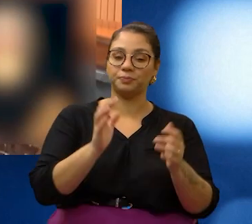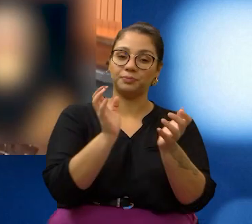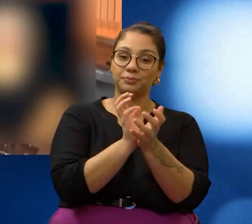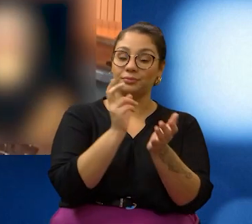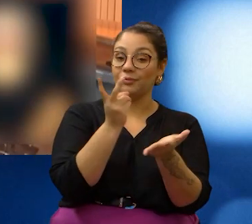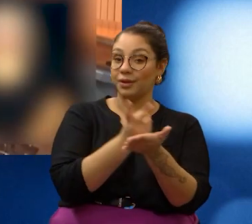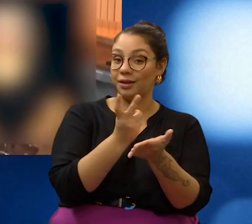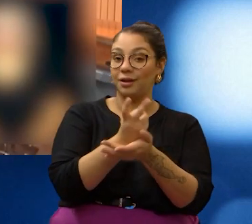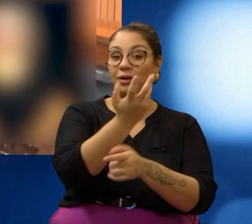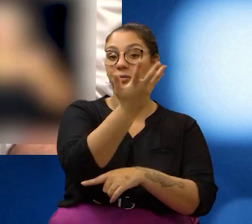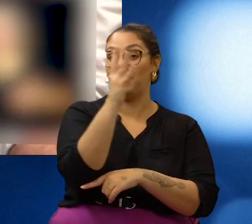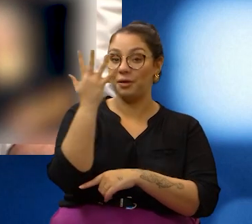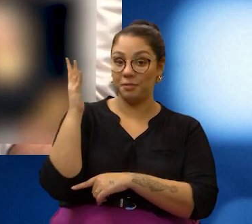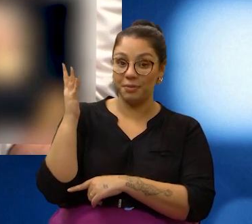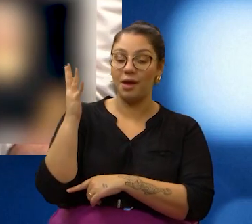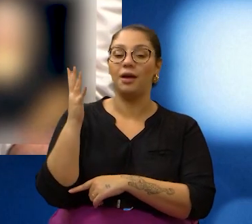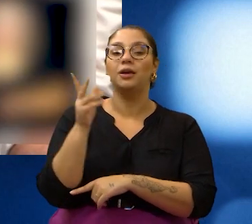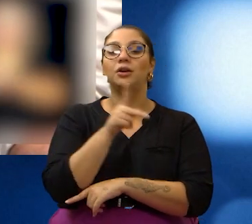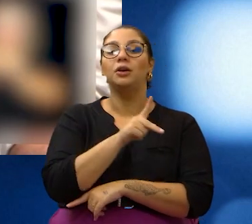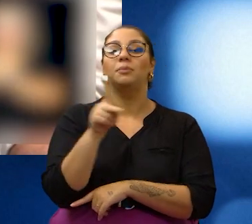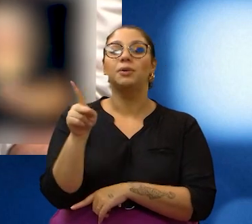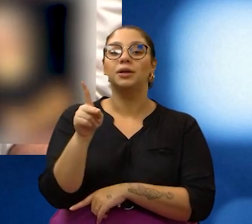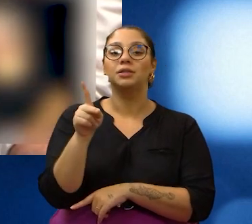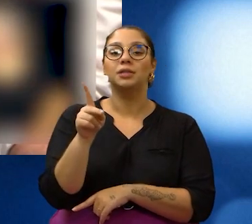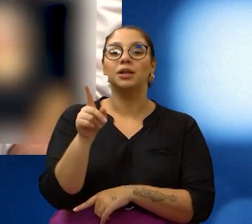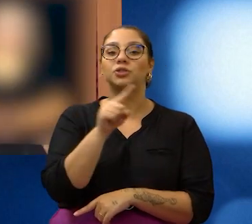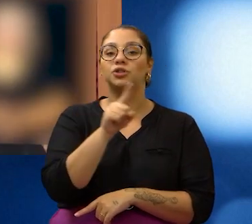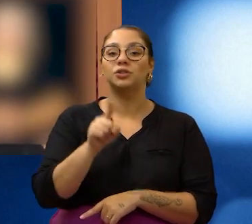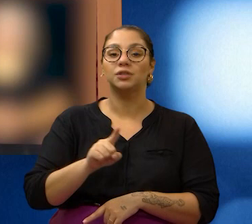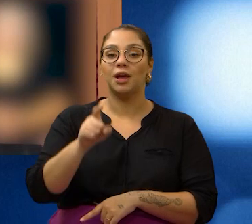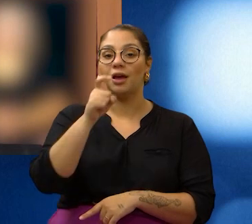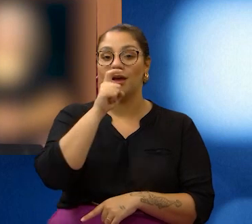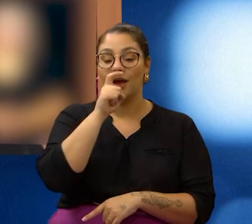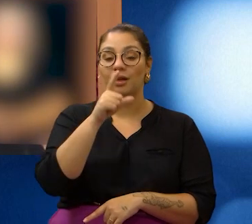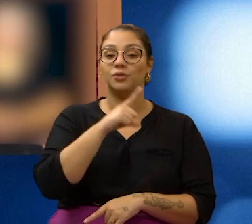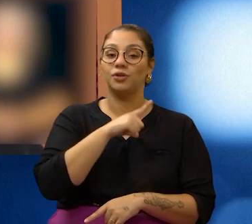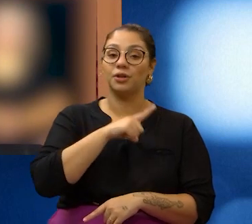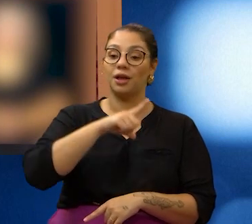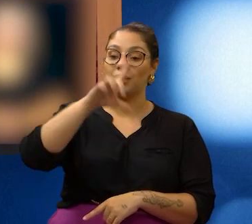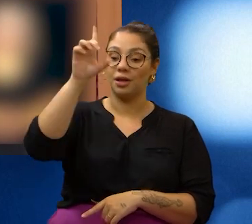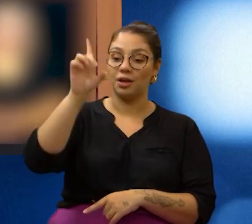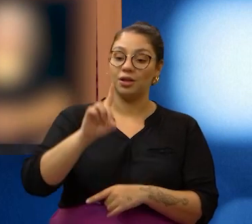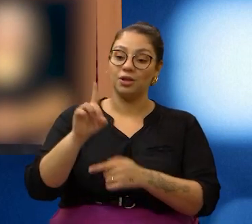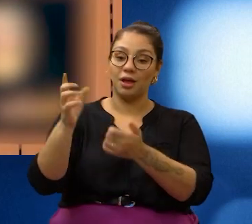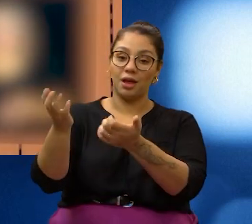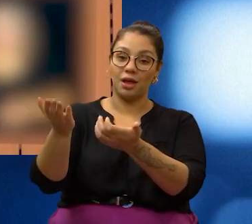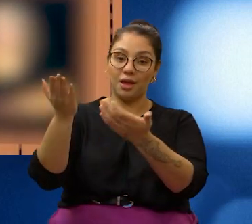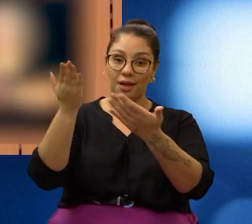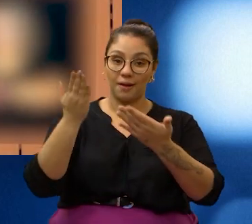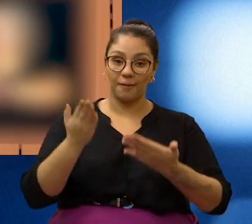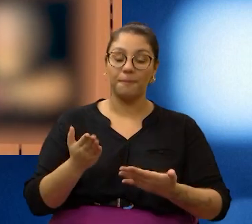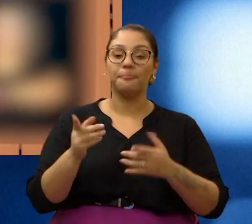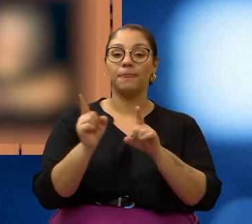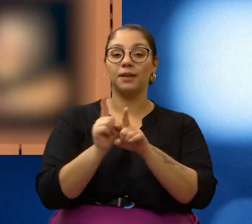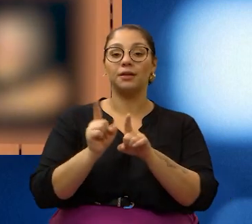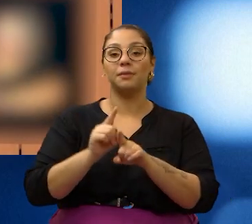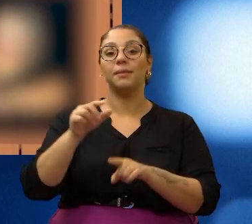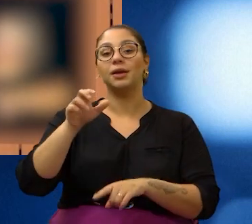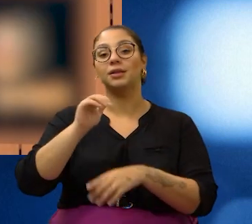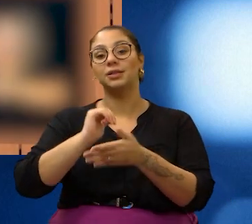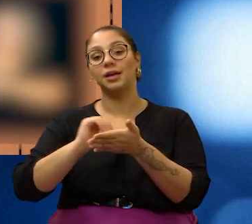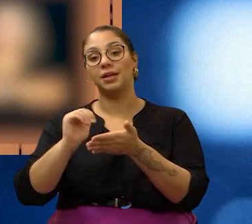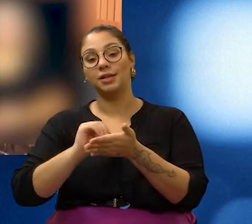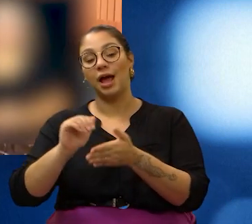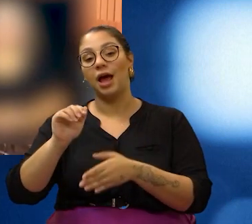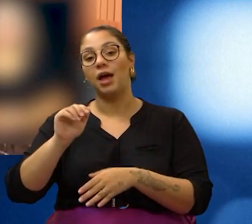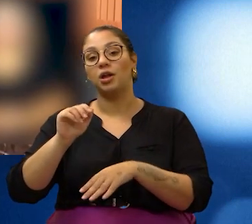Permanente de Meio Ambiente, presidida pelo vereador Zé Carlos, recebe diretor da CETESB e secretário do Verde para